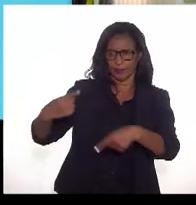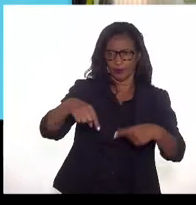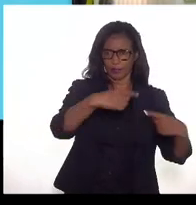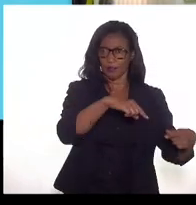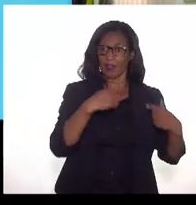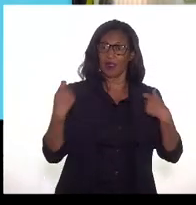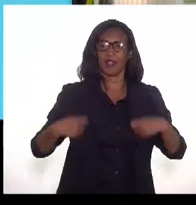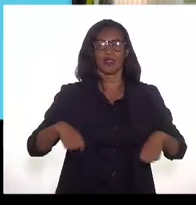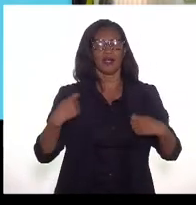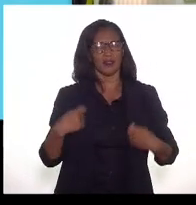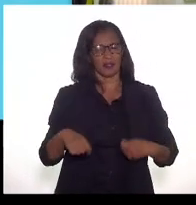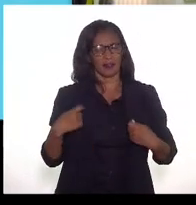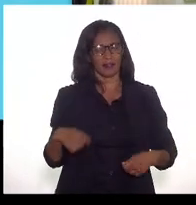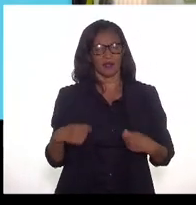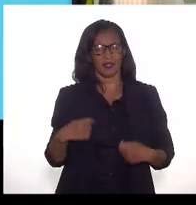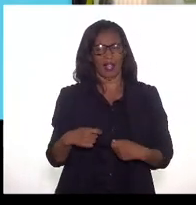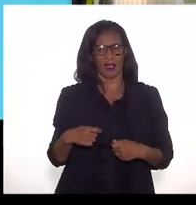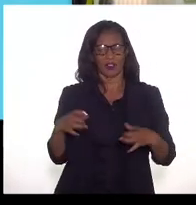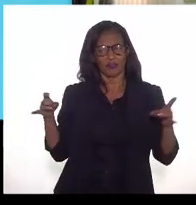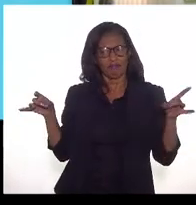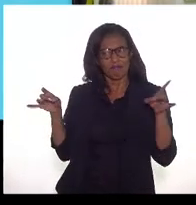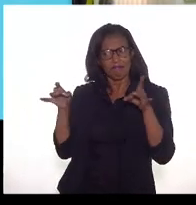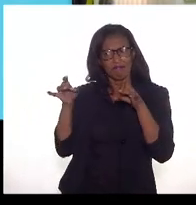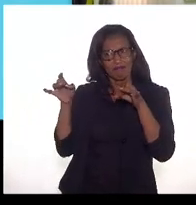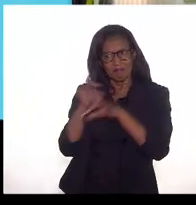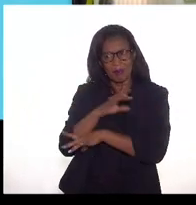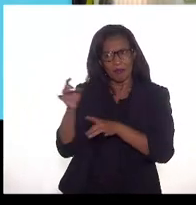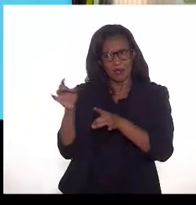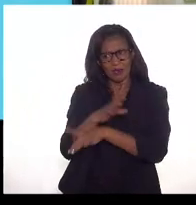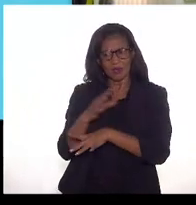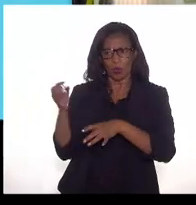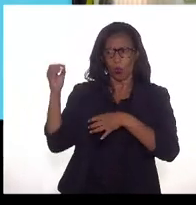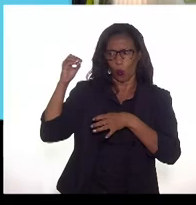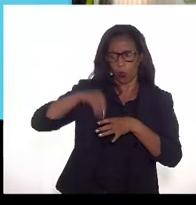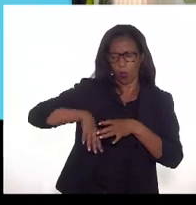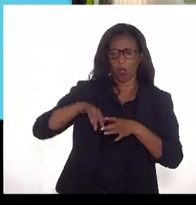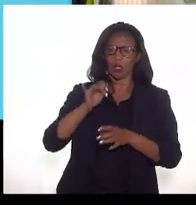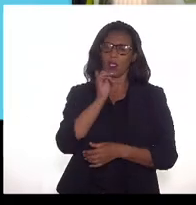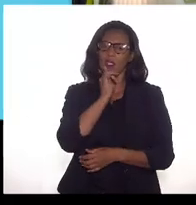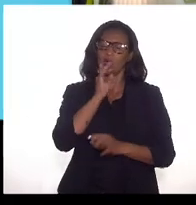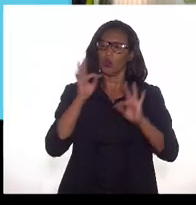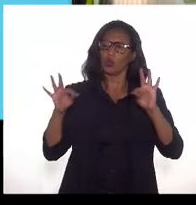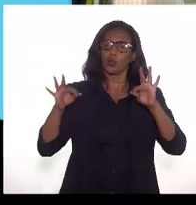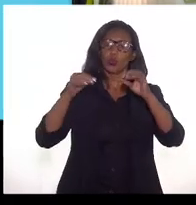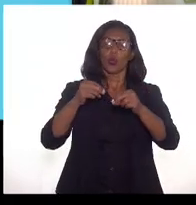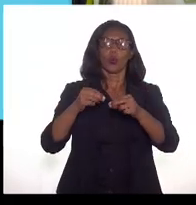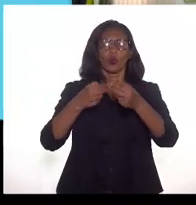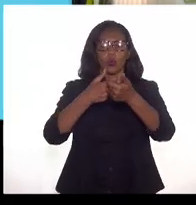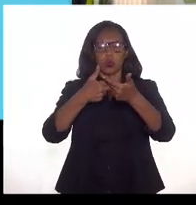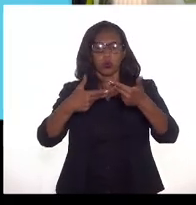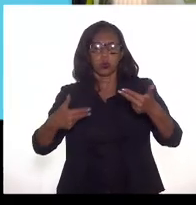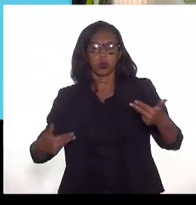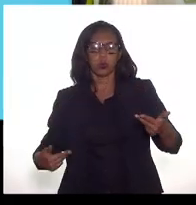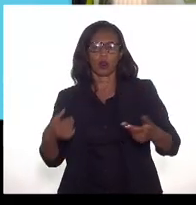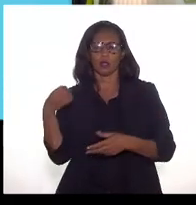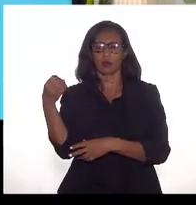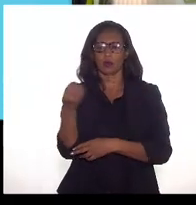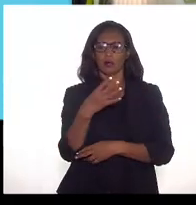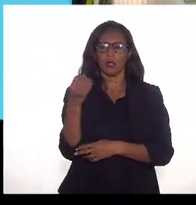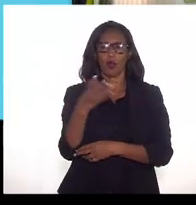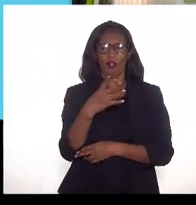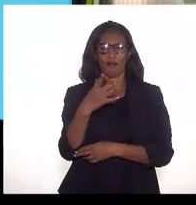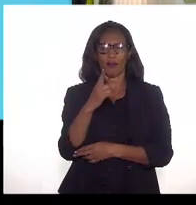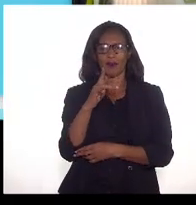necessidade de plena implementação por exemplo de todos os elementos da nova lei do